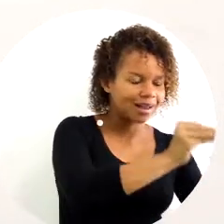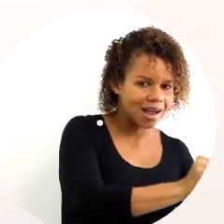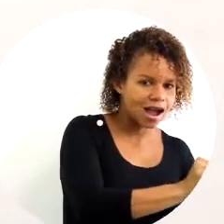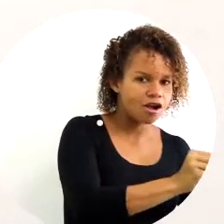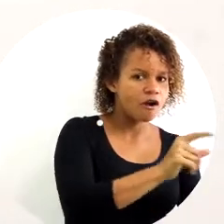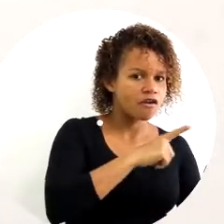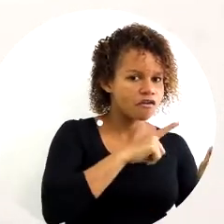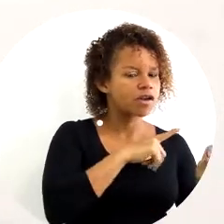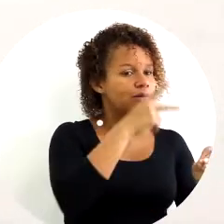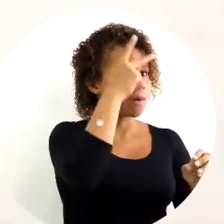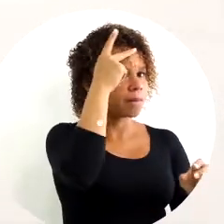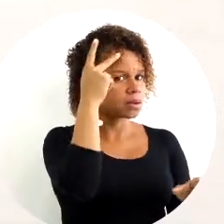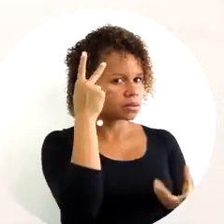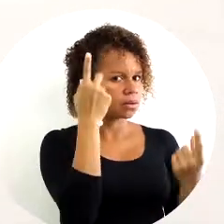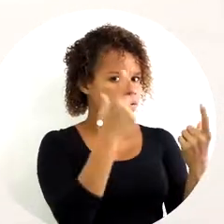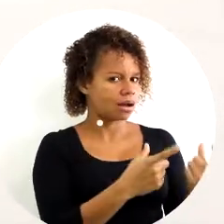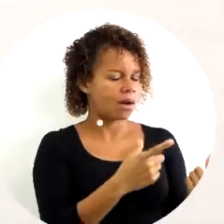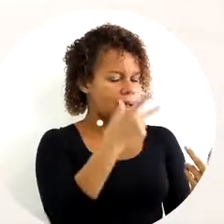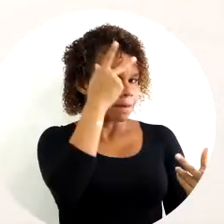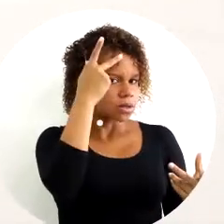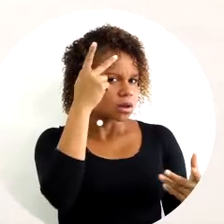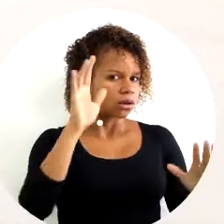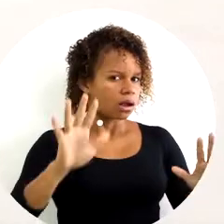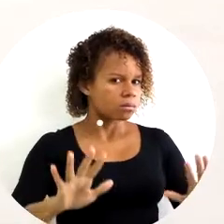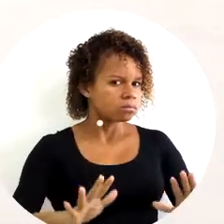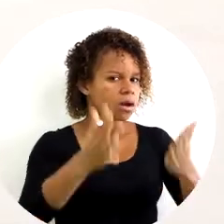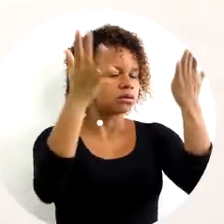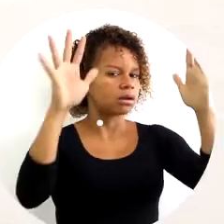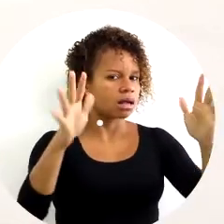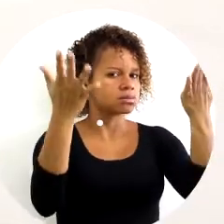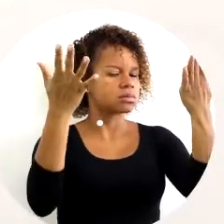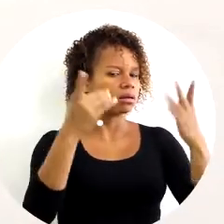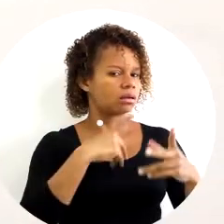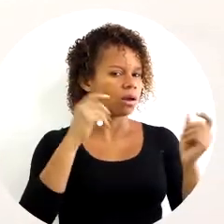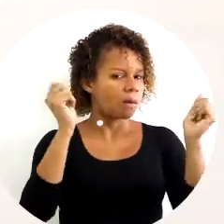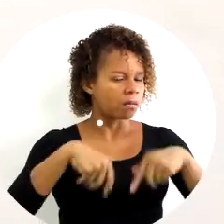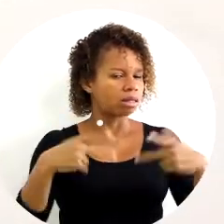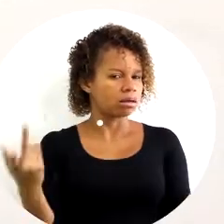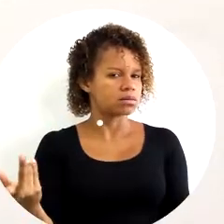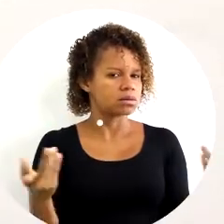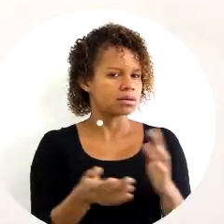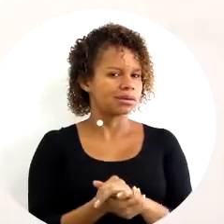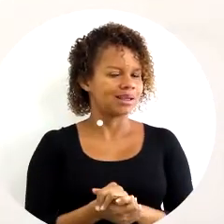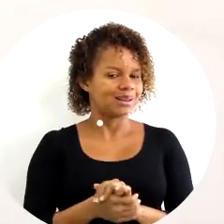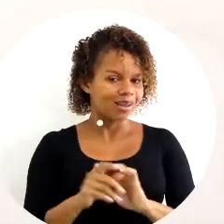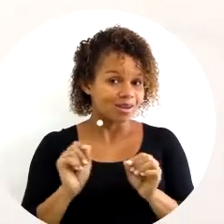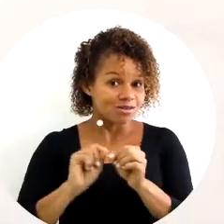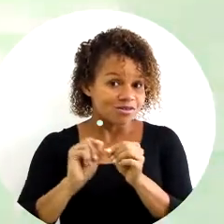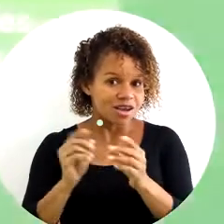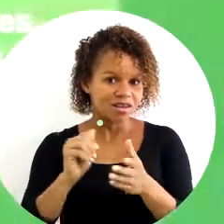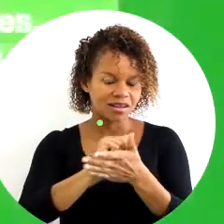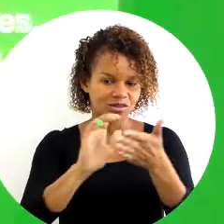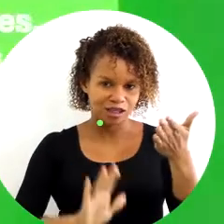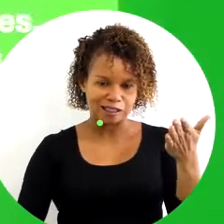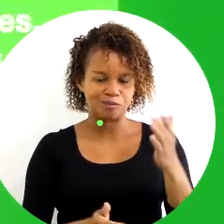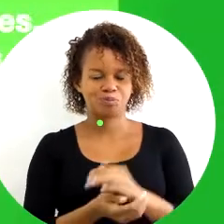foi feito por alguém. Alguém que tem talento, alguém que tem habilidade, que tem competências e que executou essa tarefa.